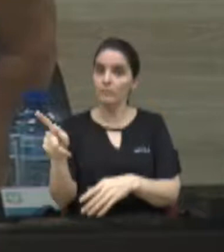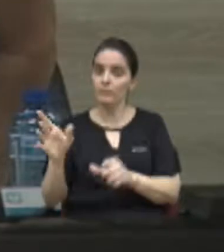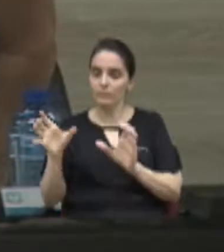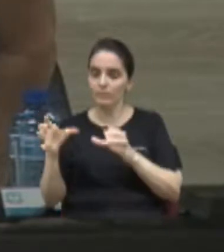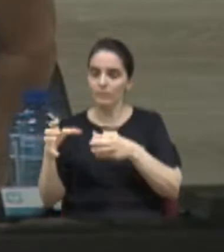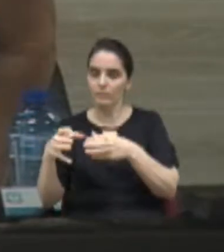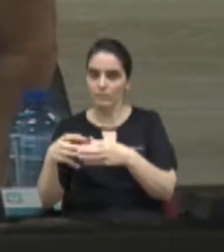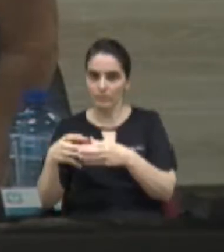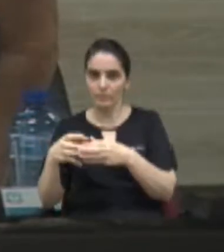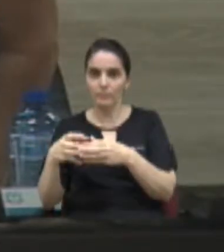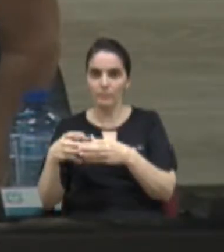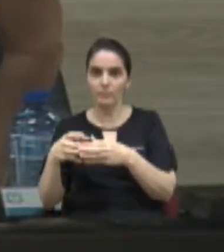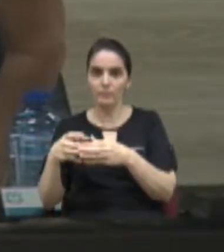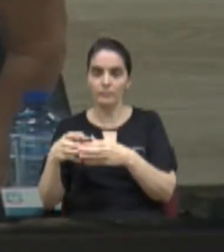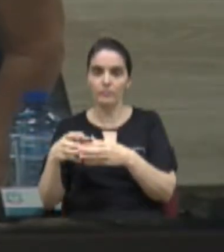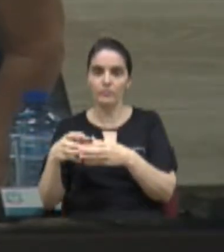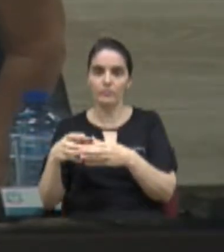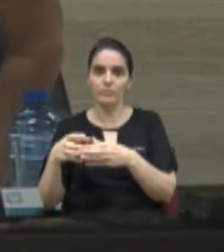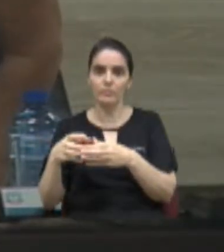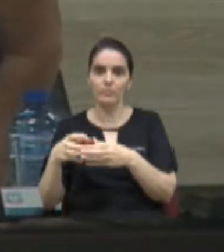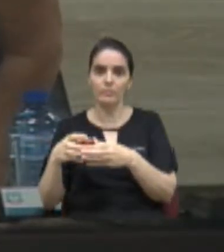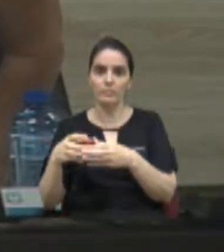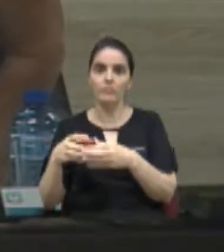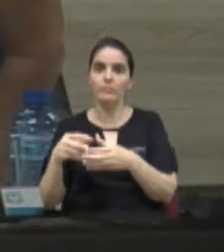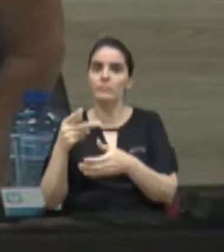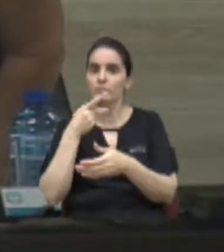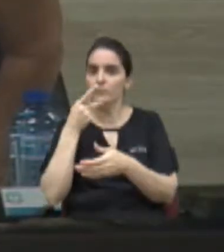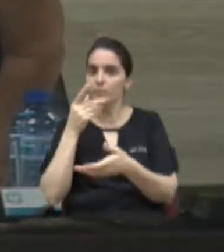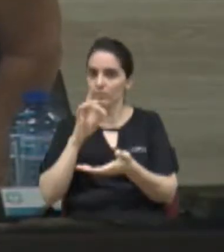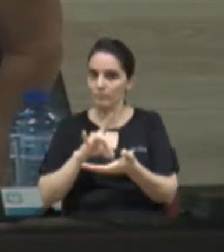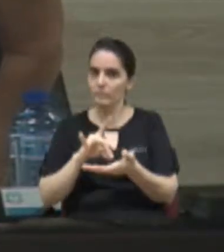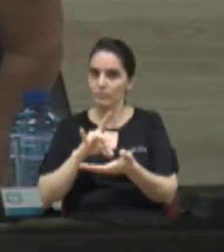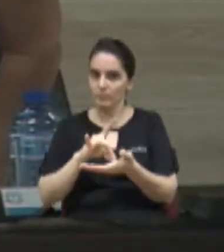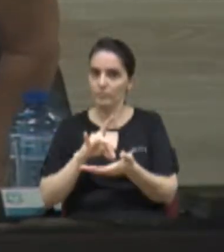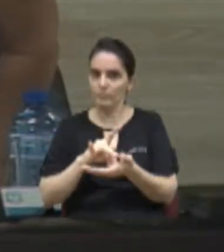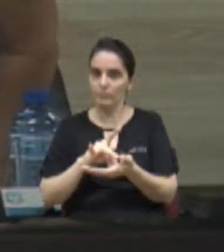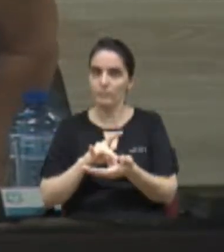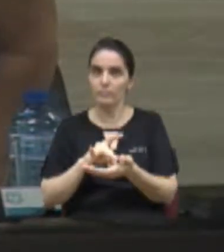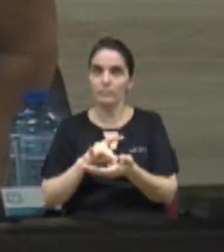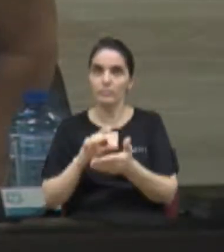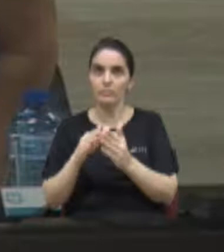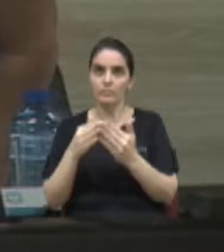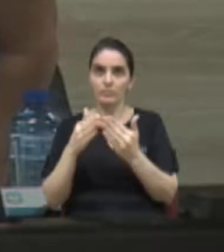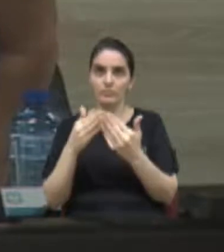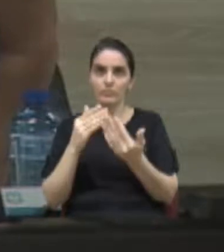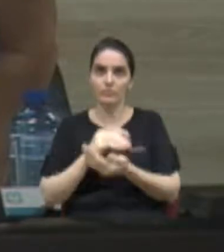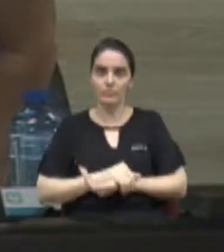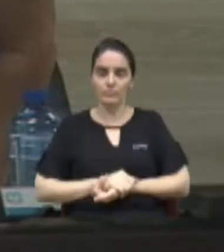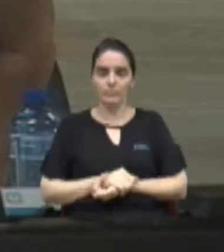comissão, atestasse que a minha... Por favor, por favor, vereador.